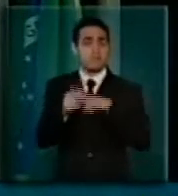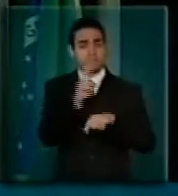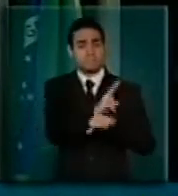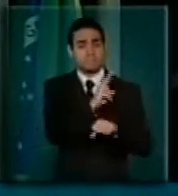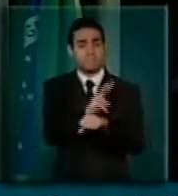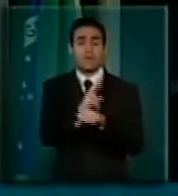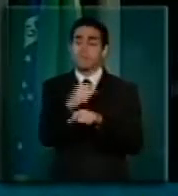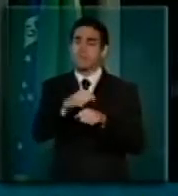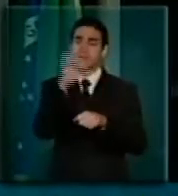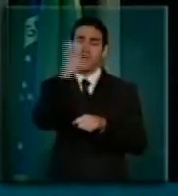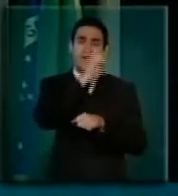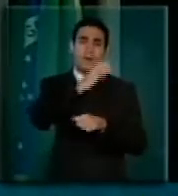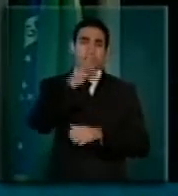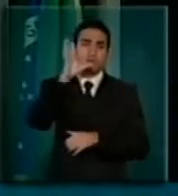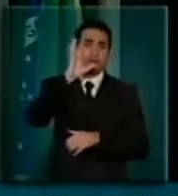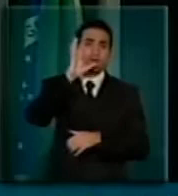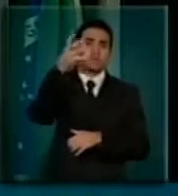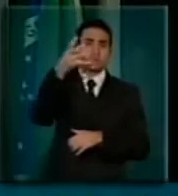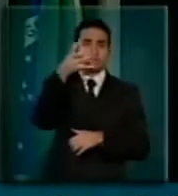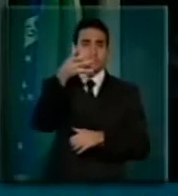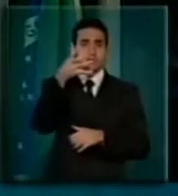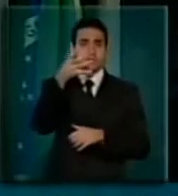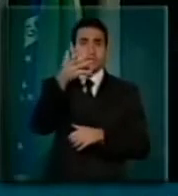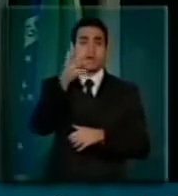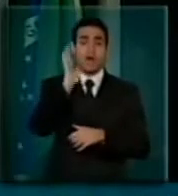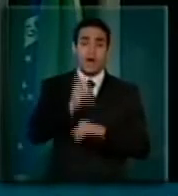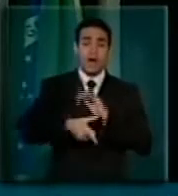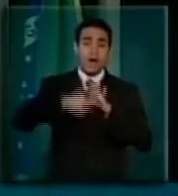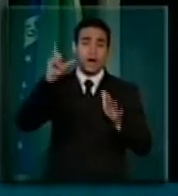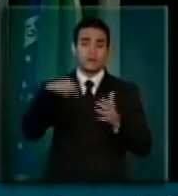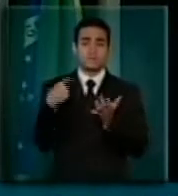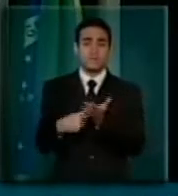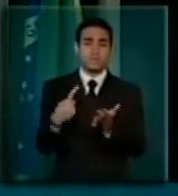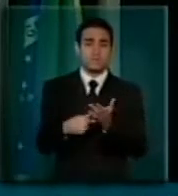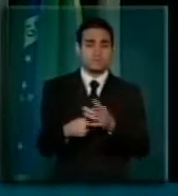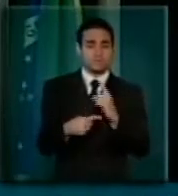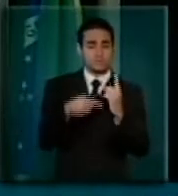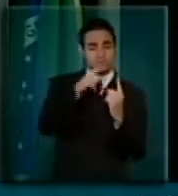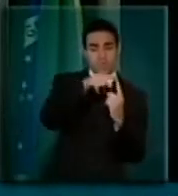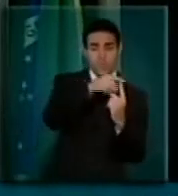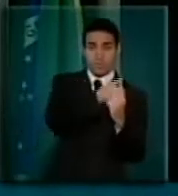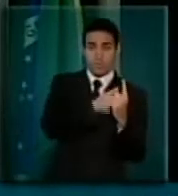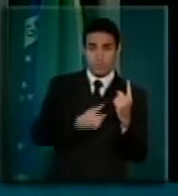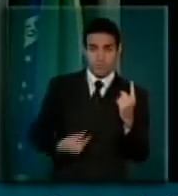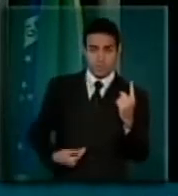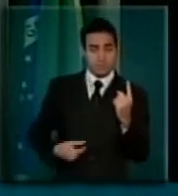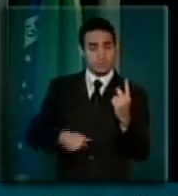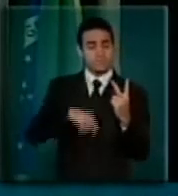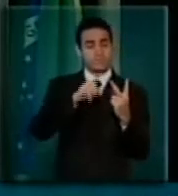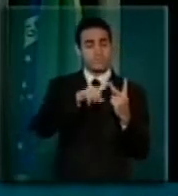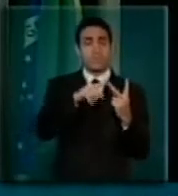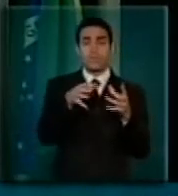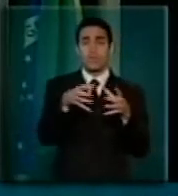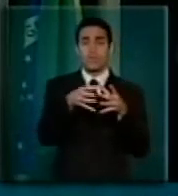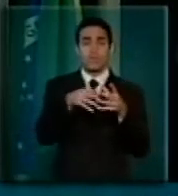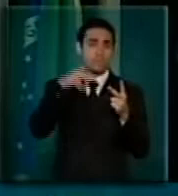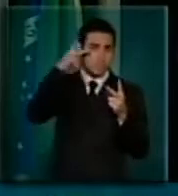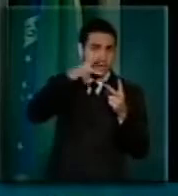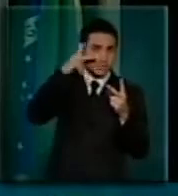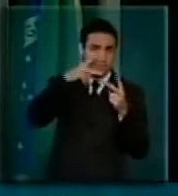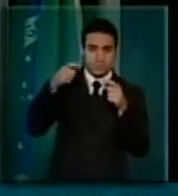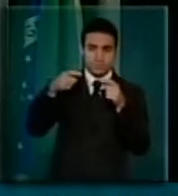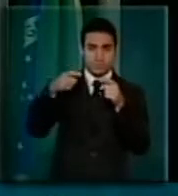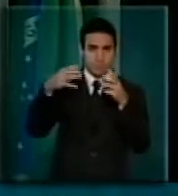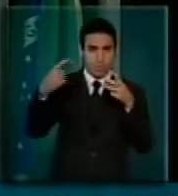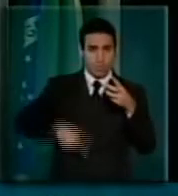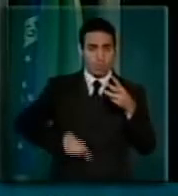uma solução acordada entre o governo, os partidos de oposição,